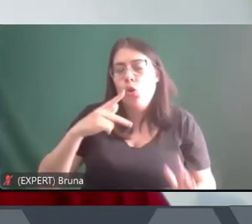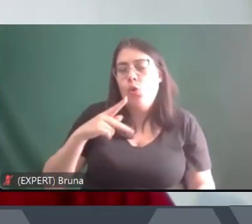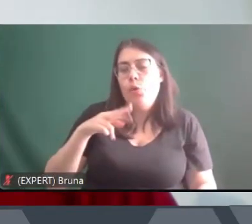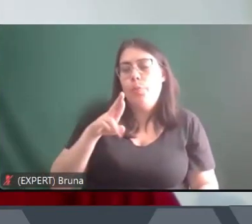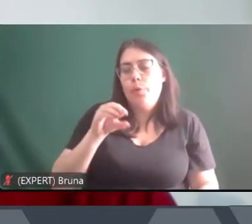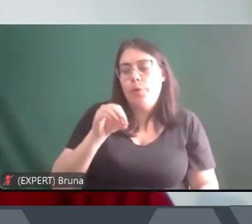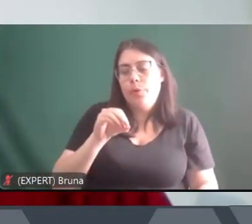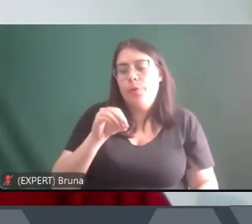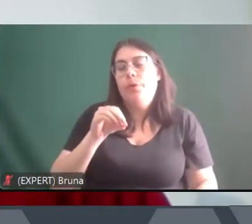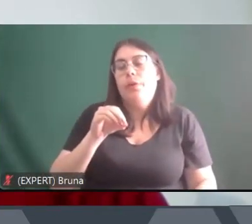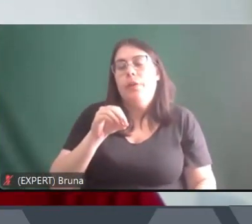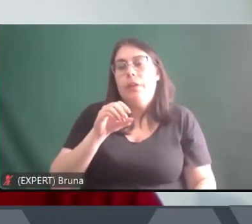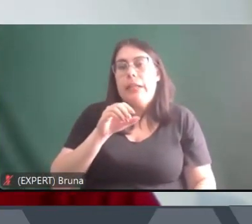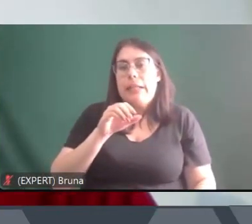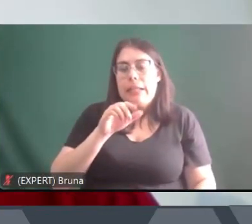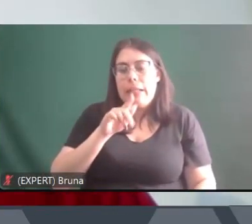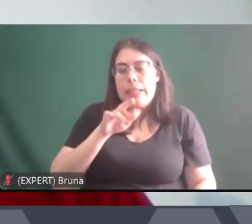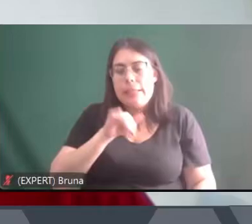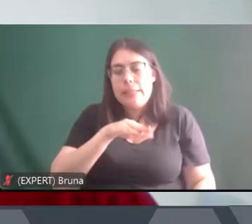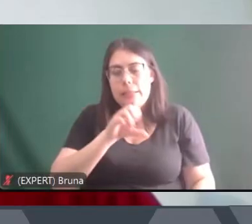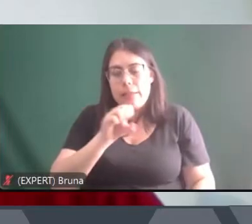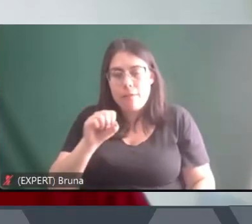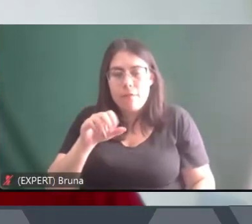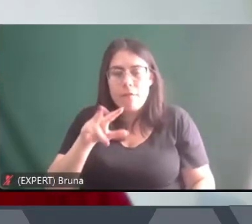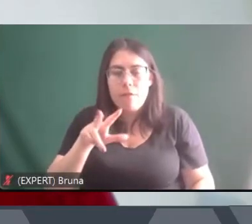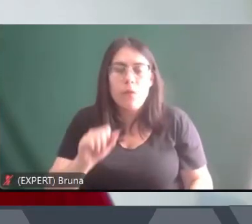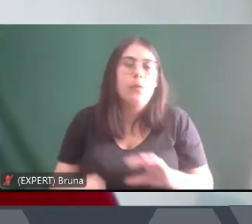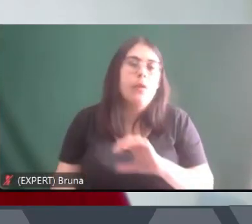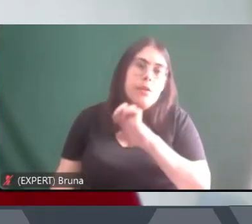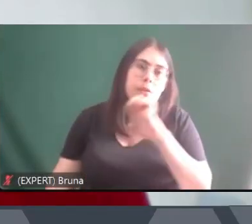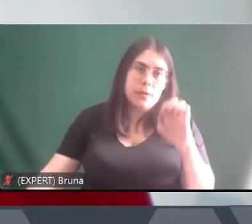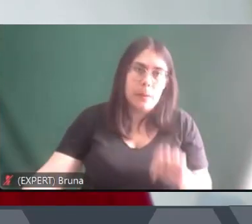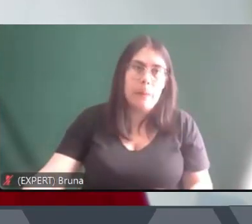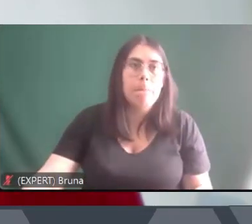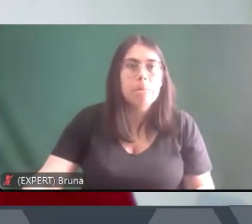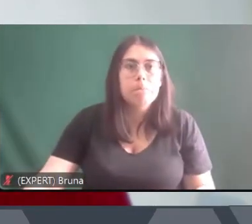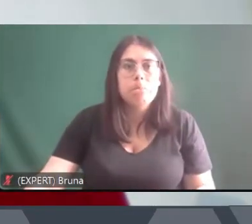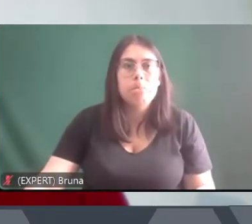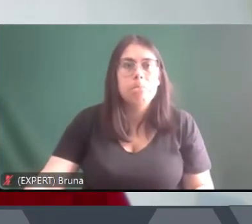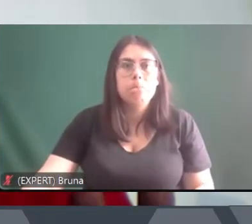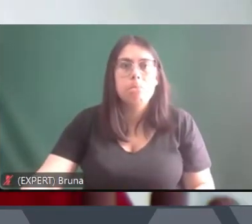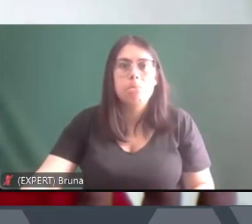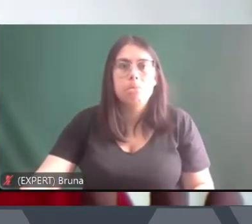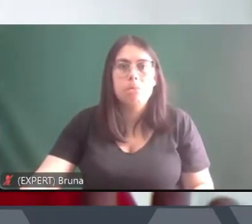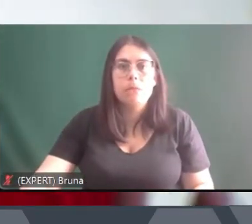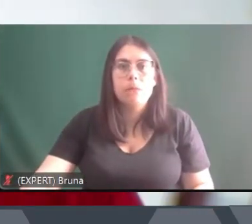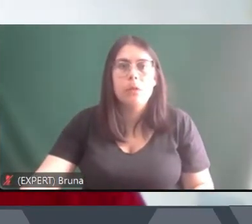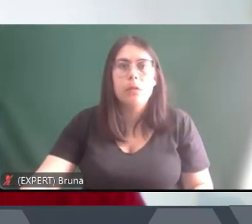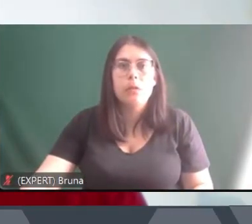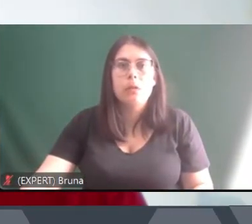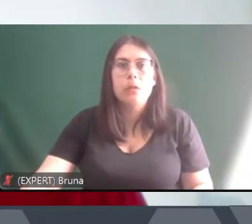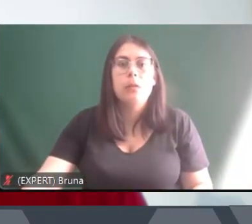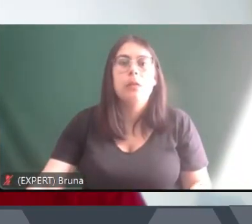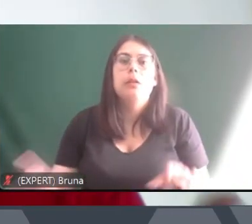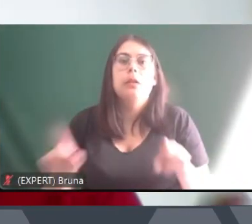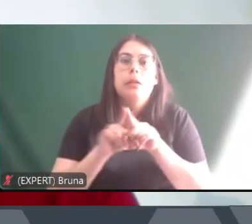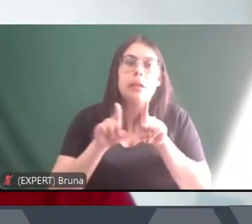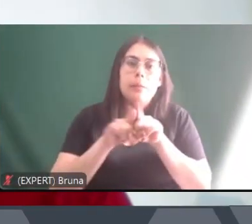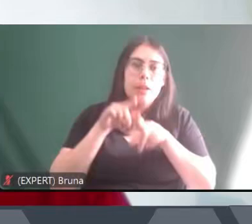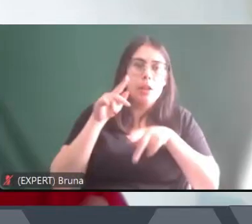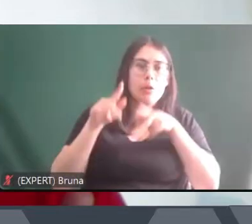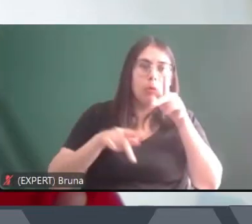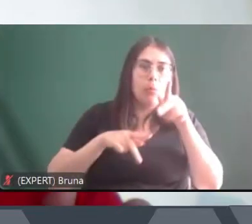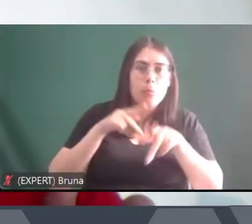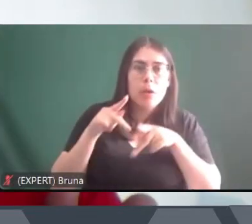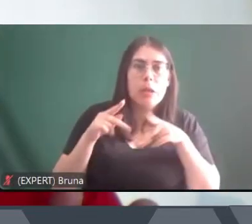esquerda que vão fazer parte da nova república. Por outro lado, ao mesmo tempo, você tem uma população acuada, com